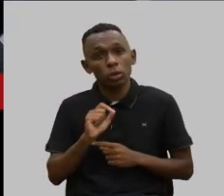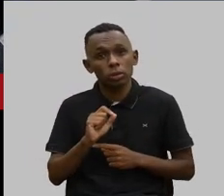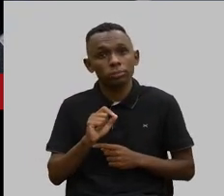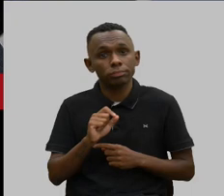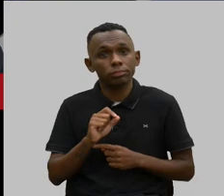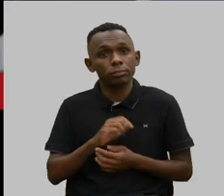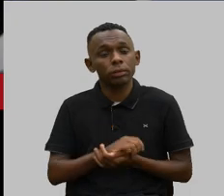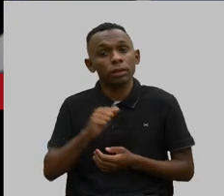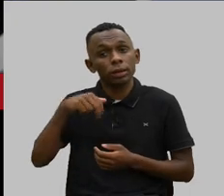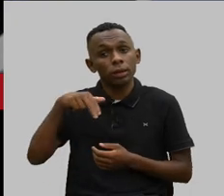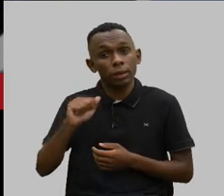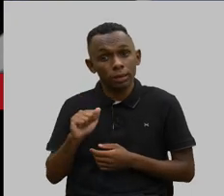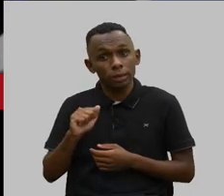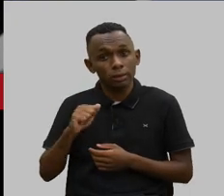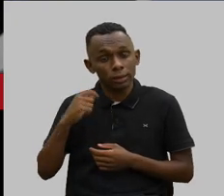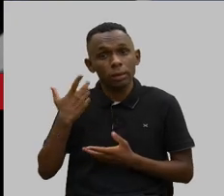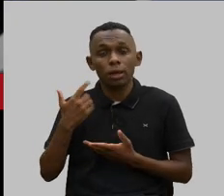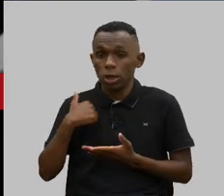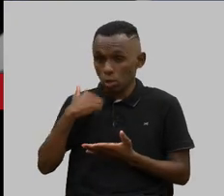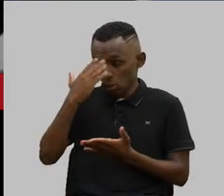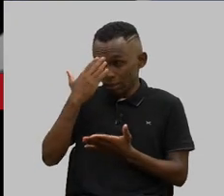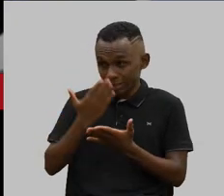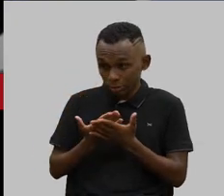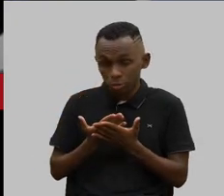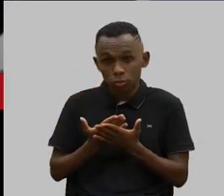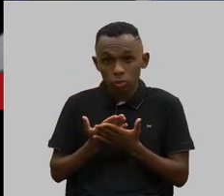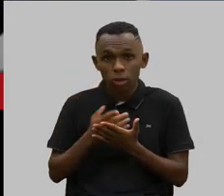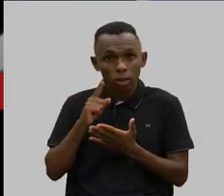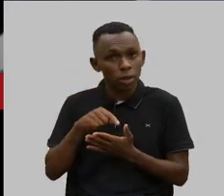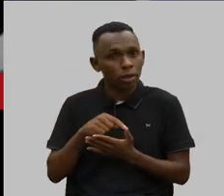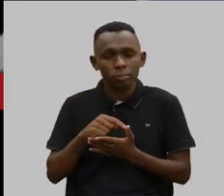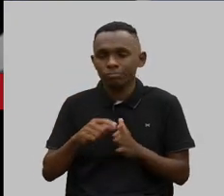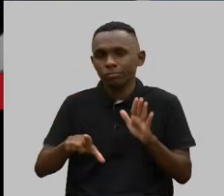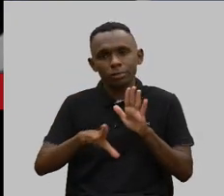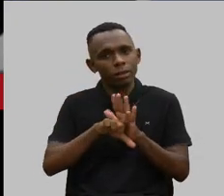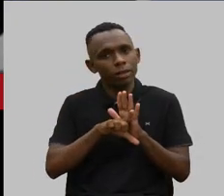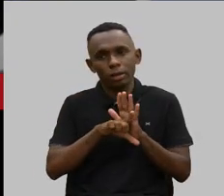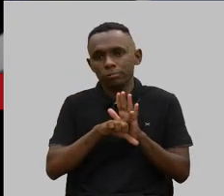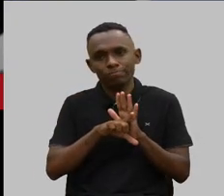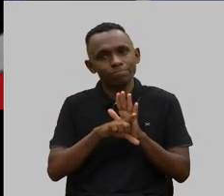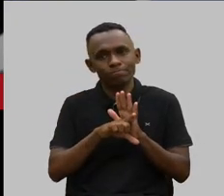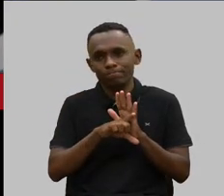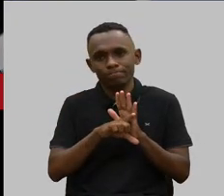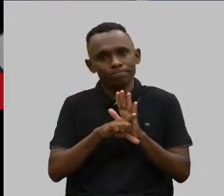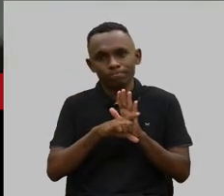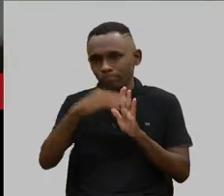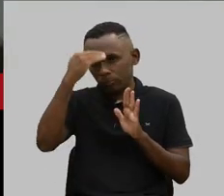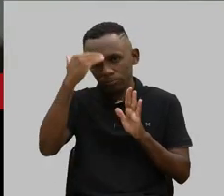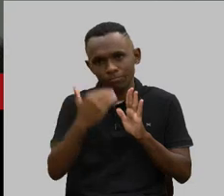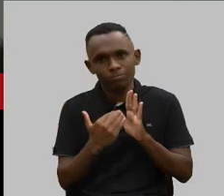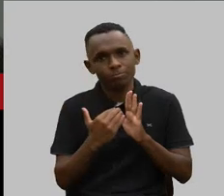doutora Ana Kelly, acredito que ele é totalmente ilegal, inconstitucional, como foi dito aqui.